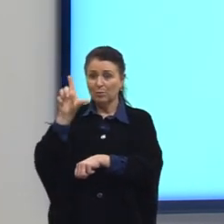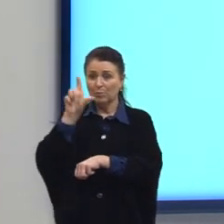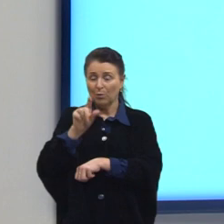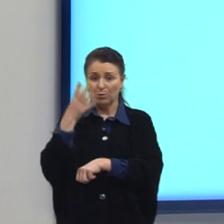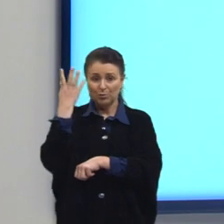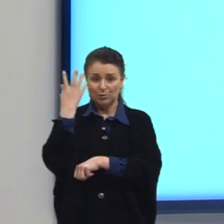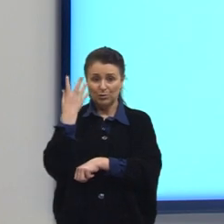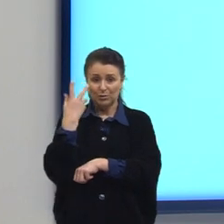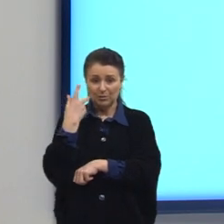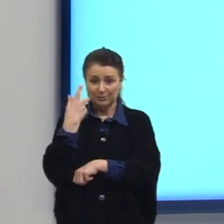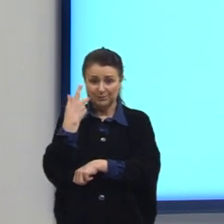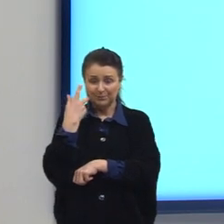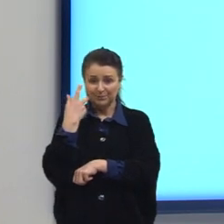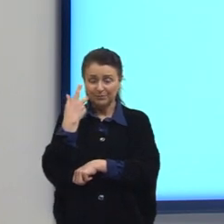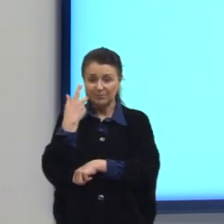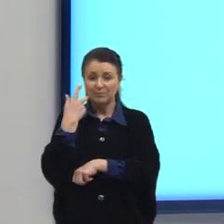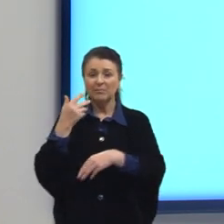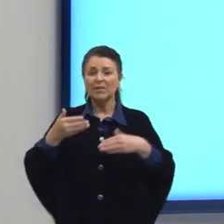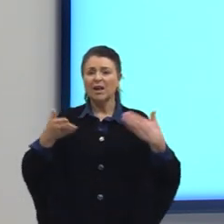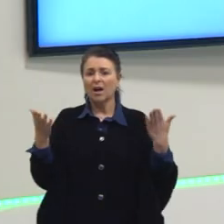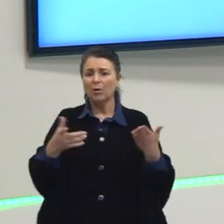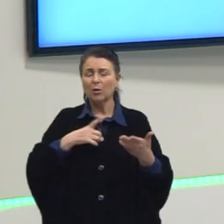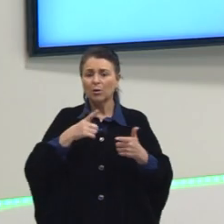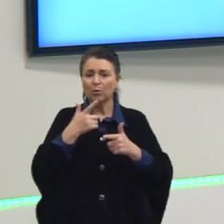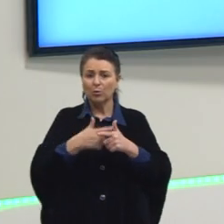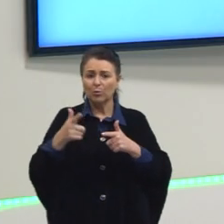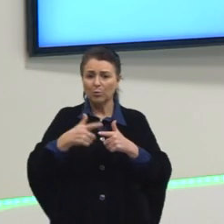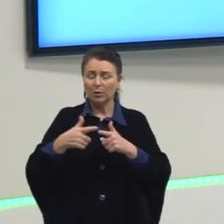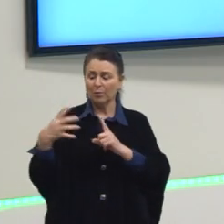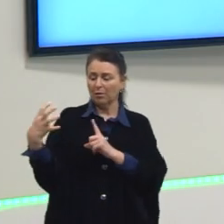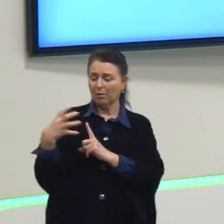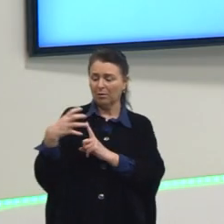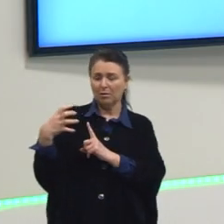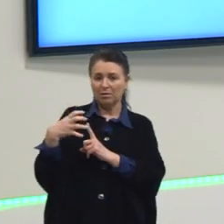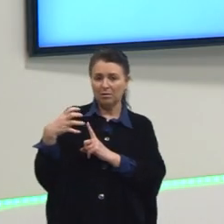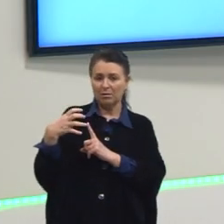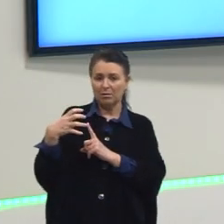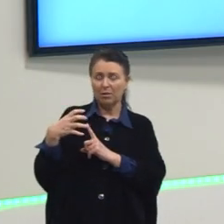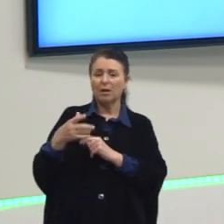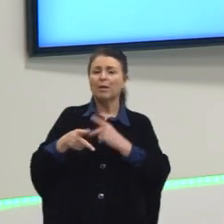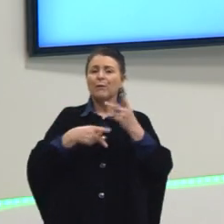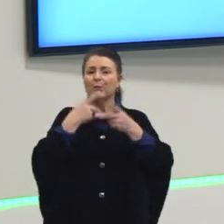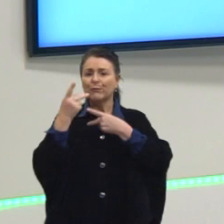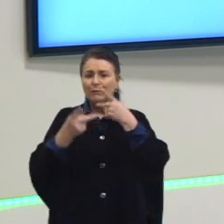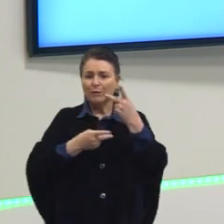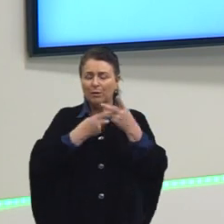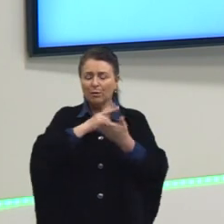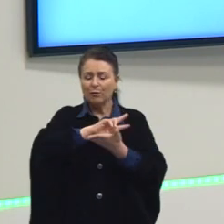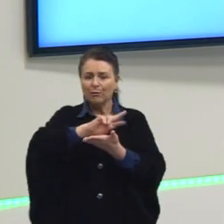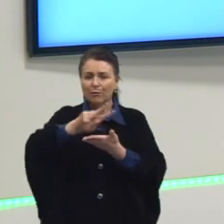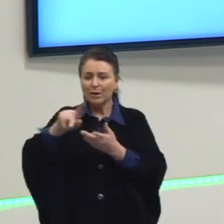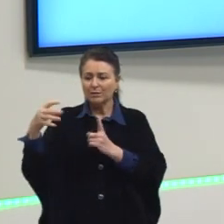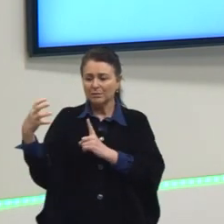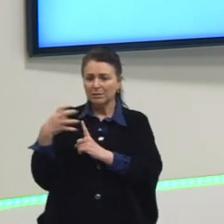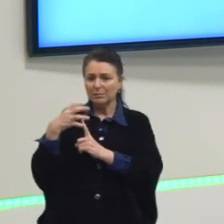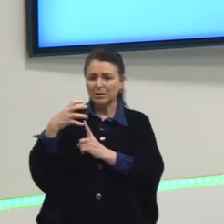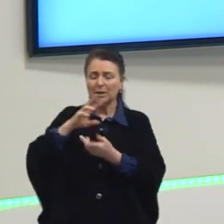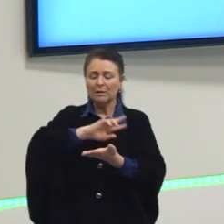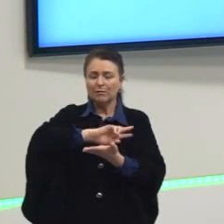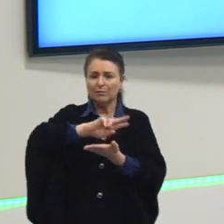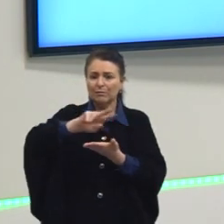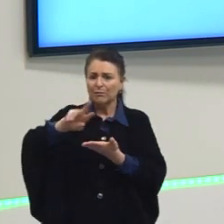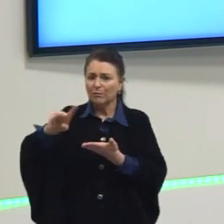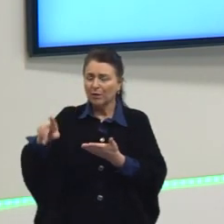Tá, agora eu dei todos os problemas, as ameaças para vocês, né? Falei aqui várias ameaças, vários problemas.